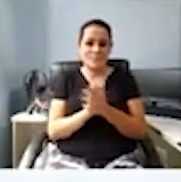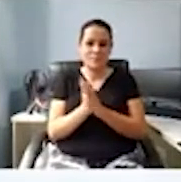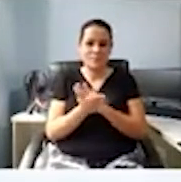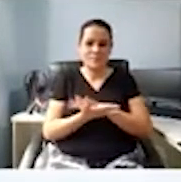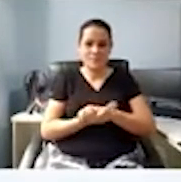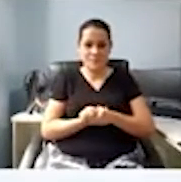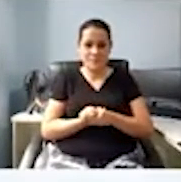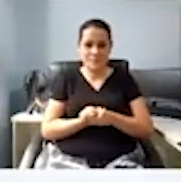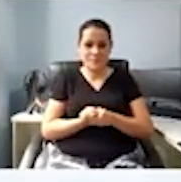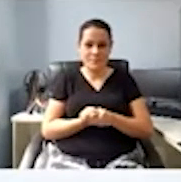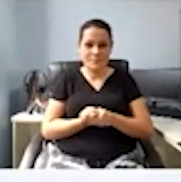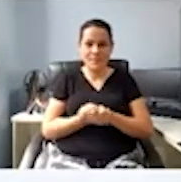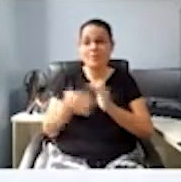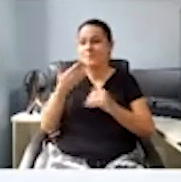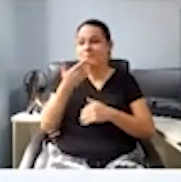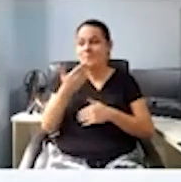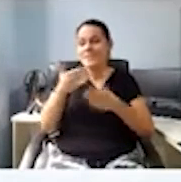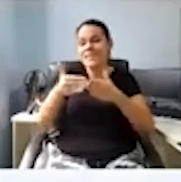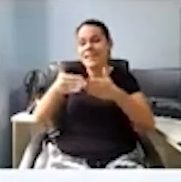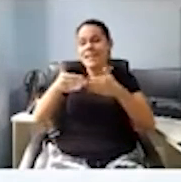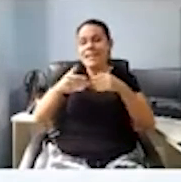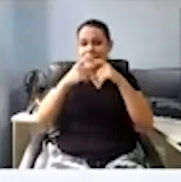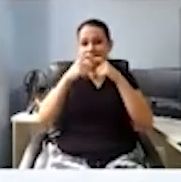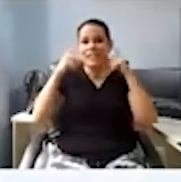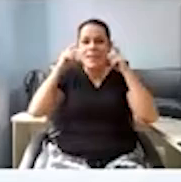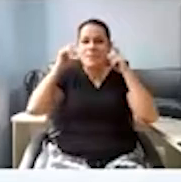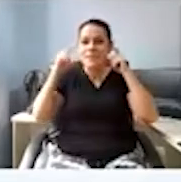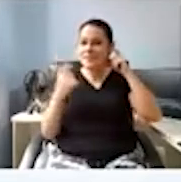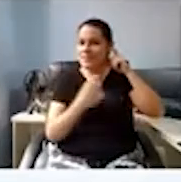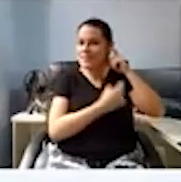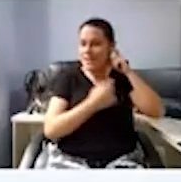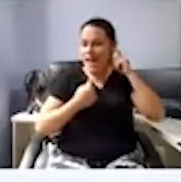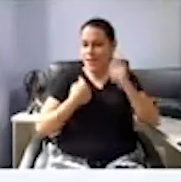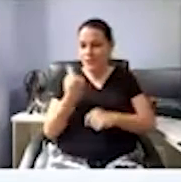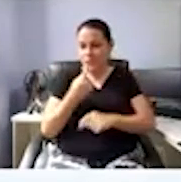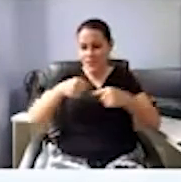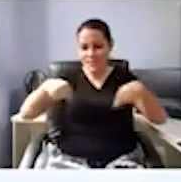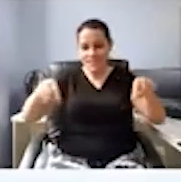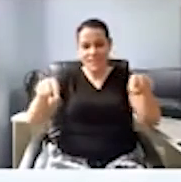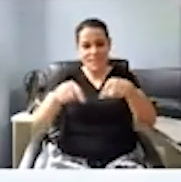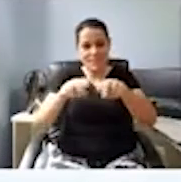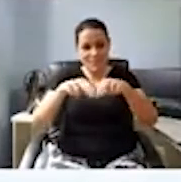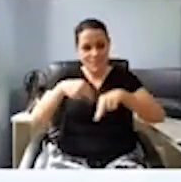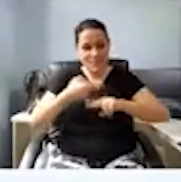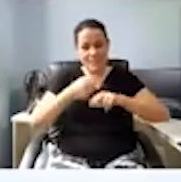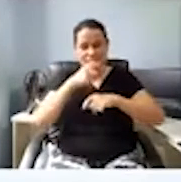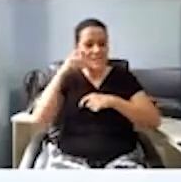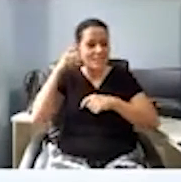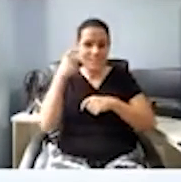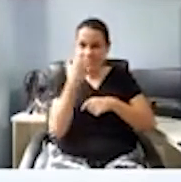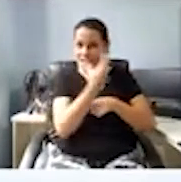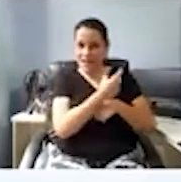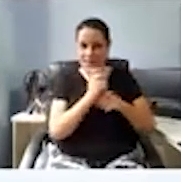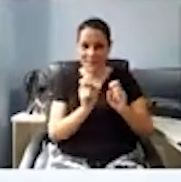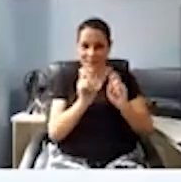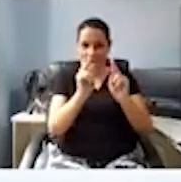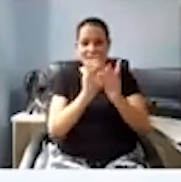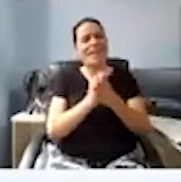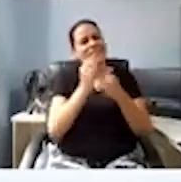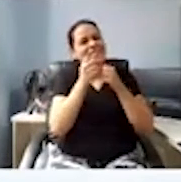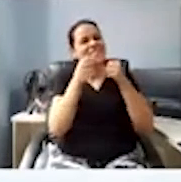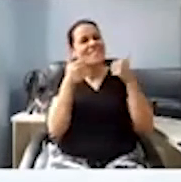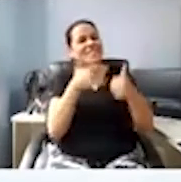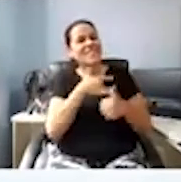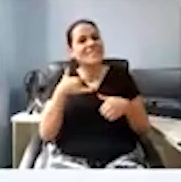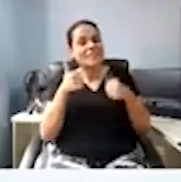De licença para tirar a máscara sozinha do meu gabinete. Fiquei à vontade. Tudo bem, tudo Tudo bem aí, o pessoal que